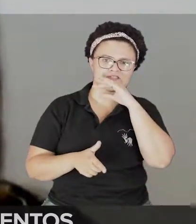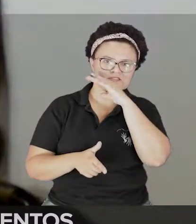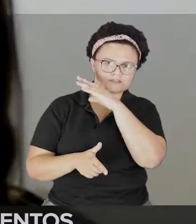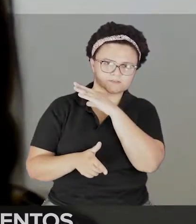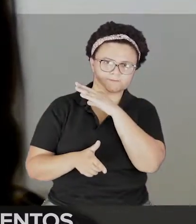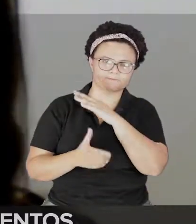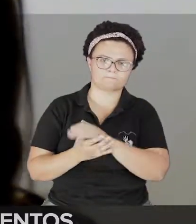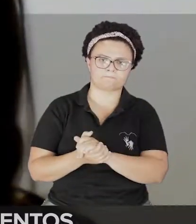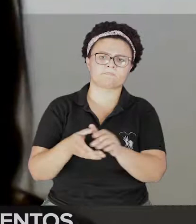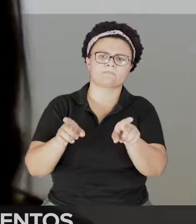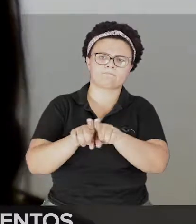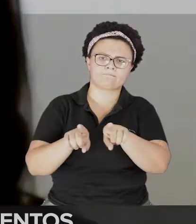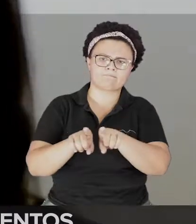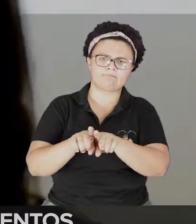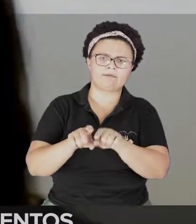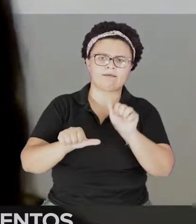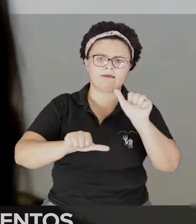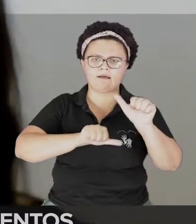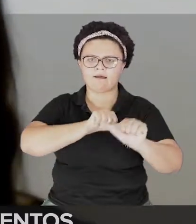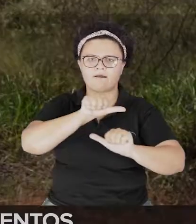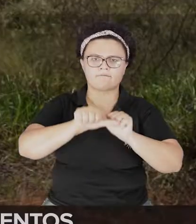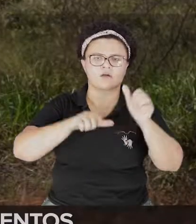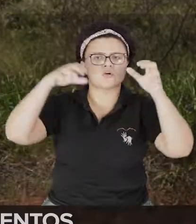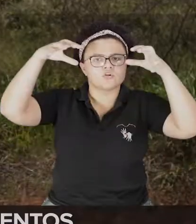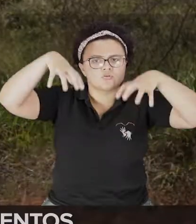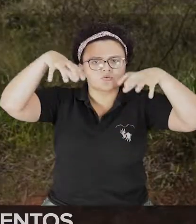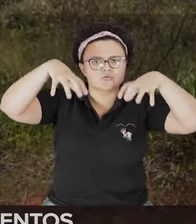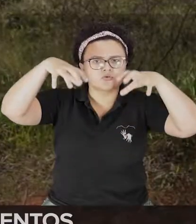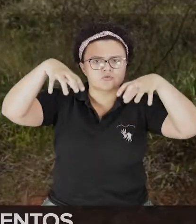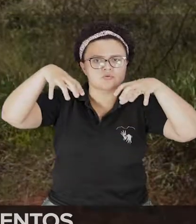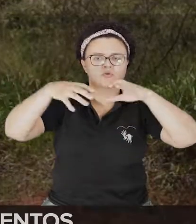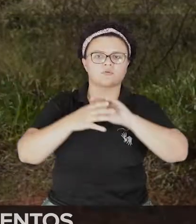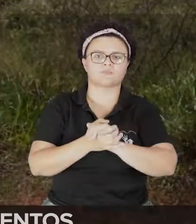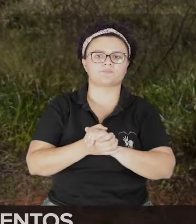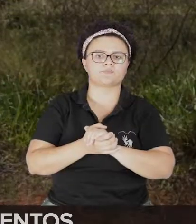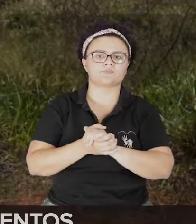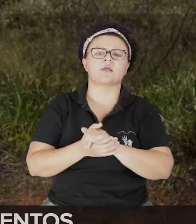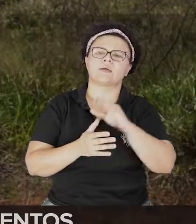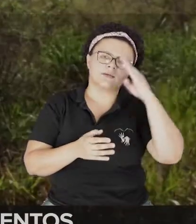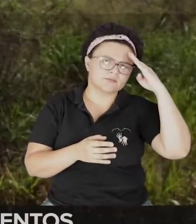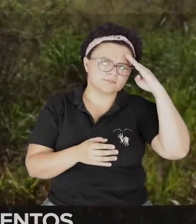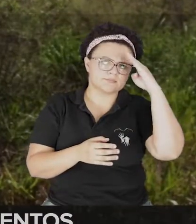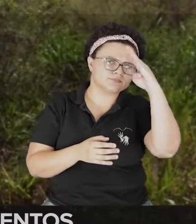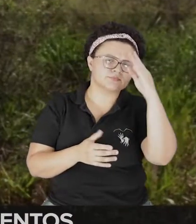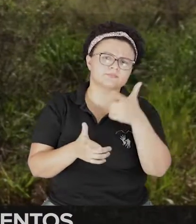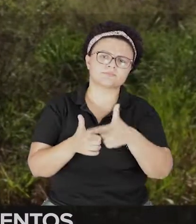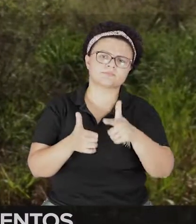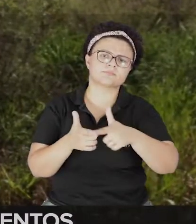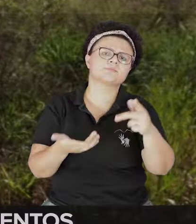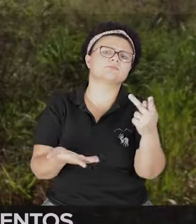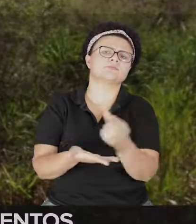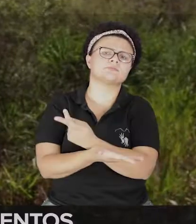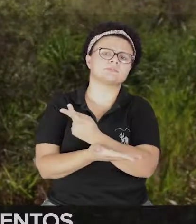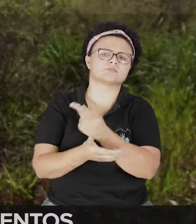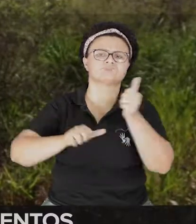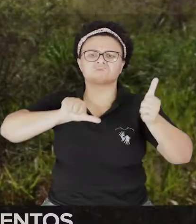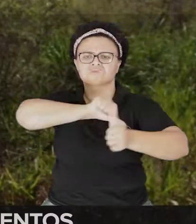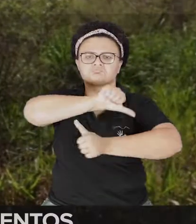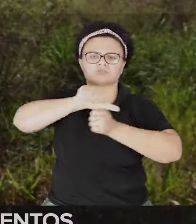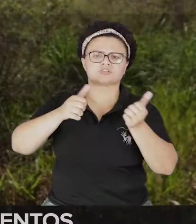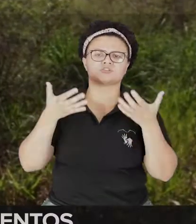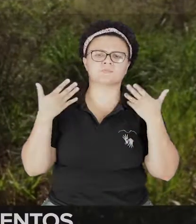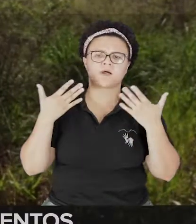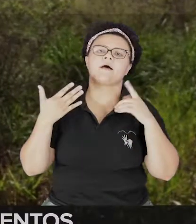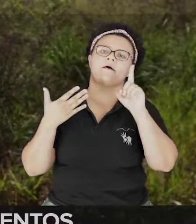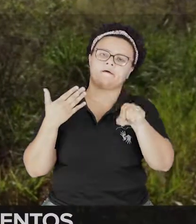E também uma alteração no regime de chuva. Uma das principais causas das mudanças climáticas e sensação térmica elevada é